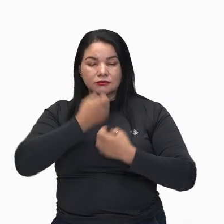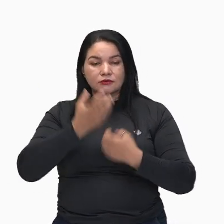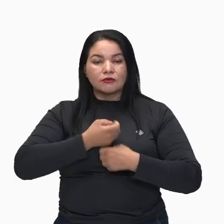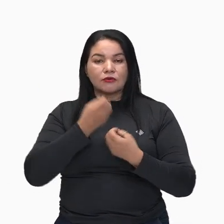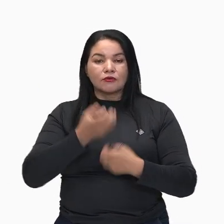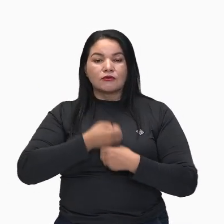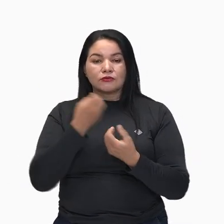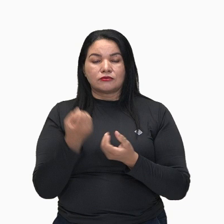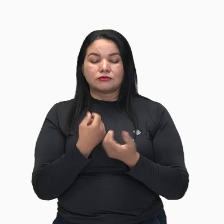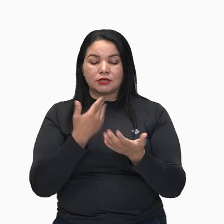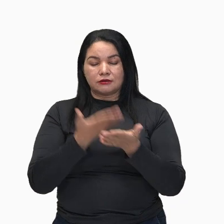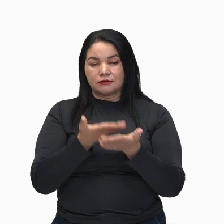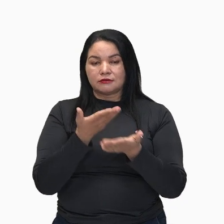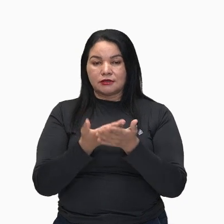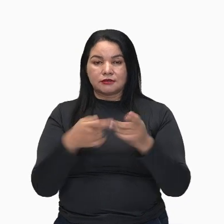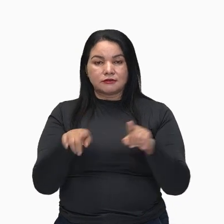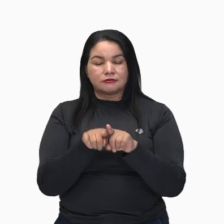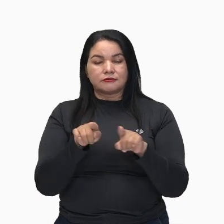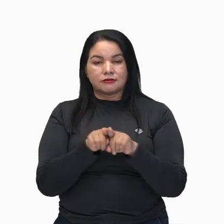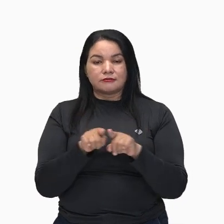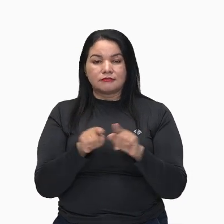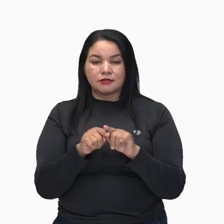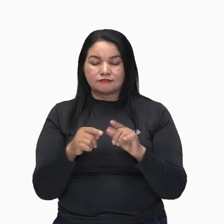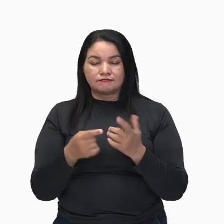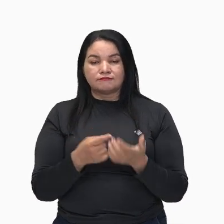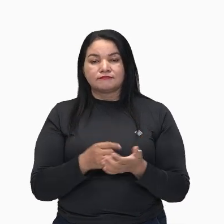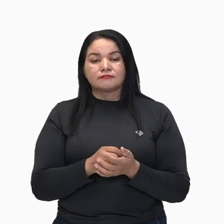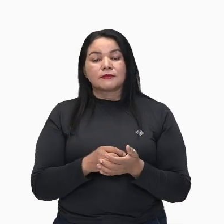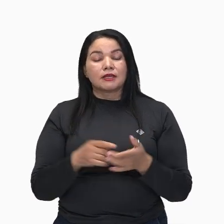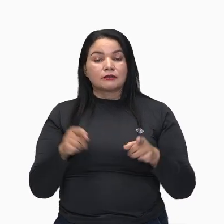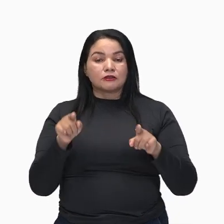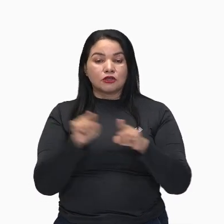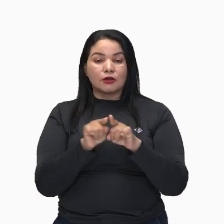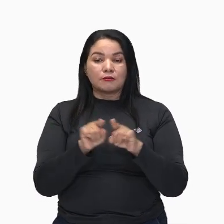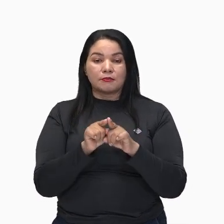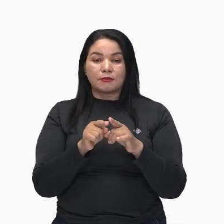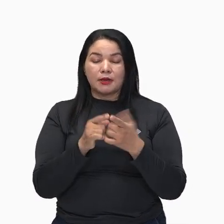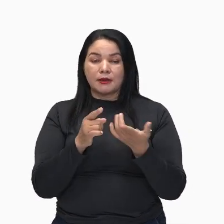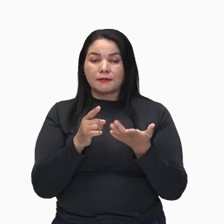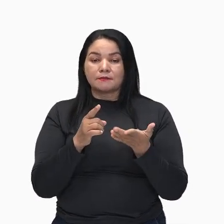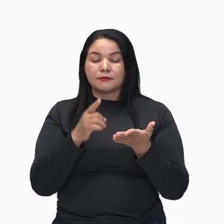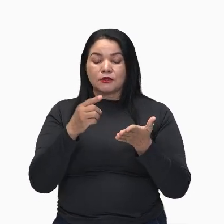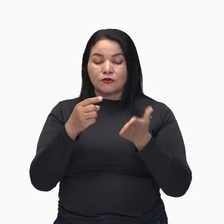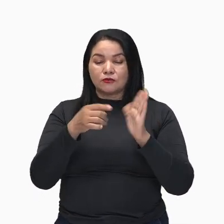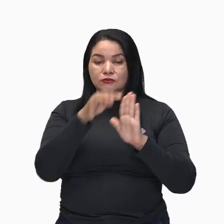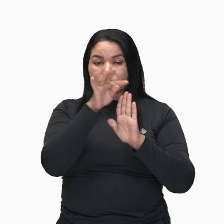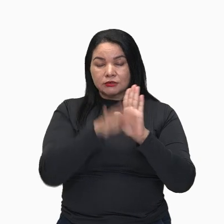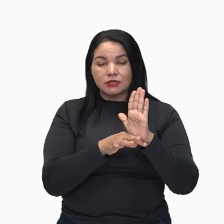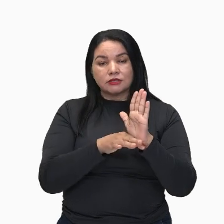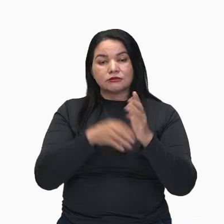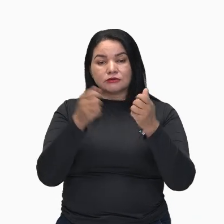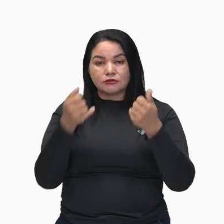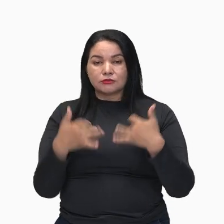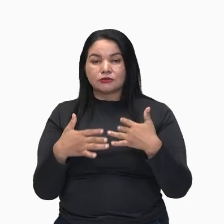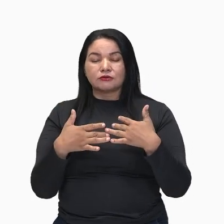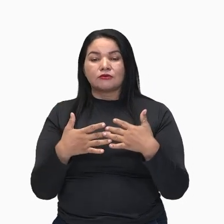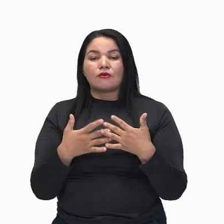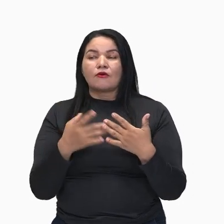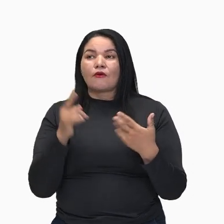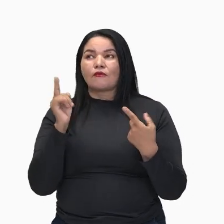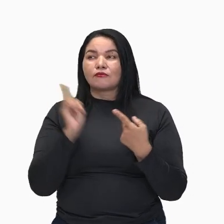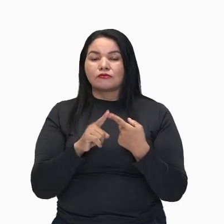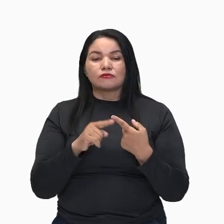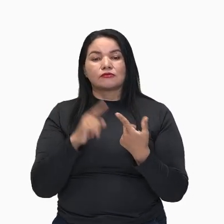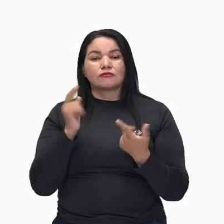Então percebam que lá nós vimos no texto que ela reflete exatamente a questão da educação, do conhecimento,